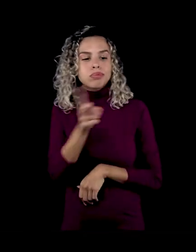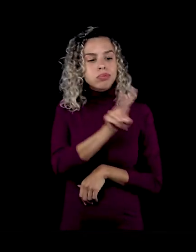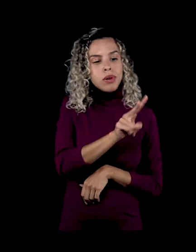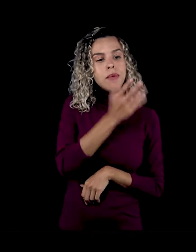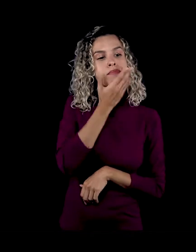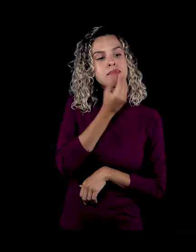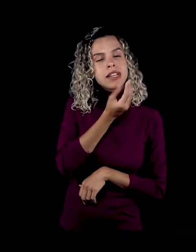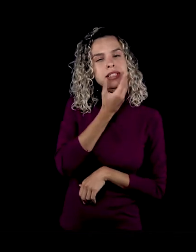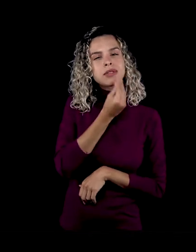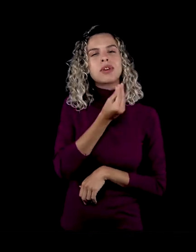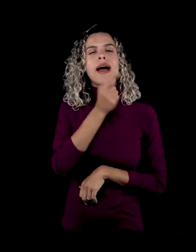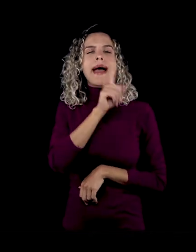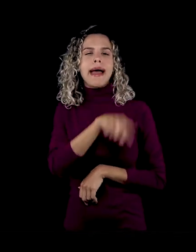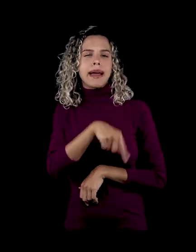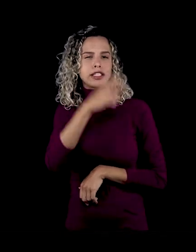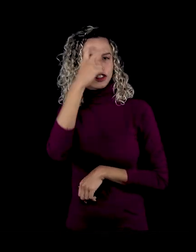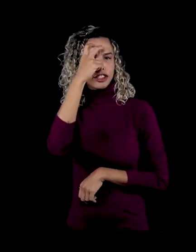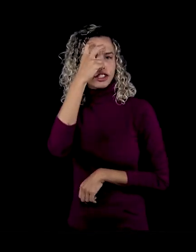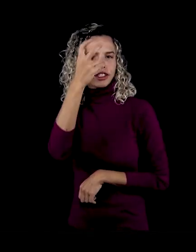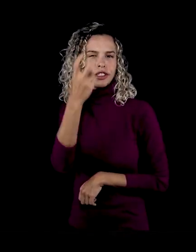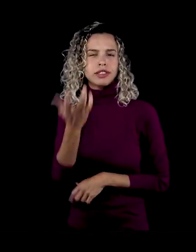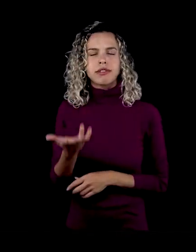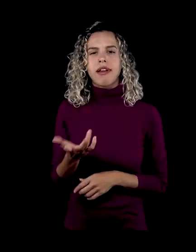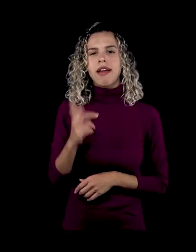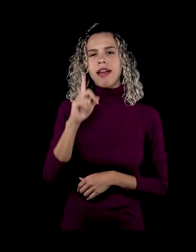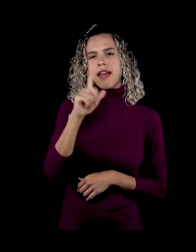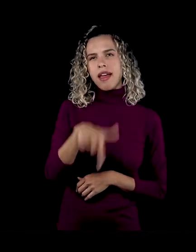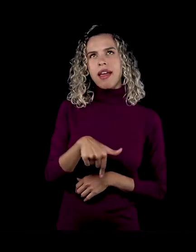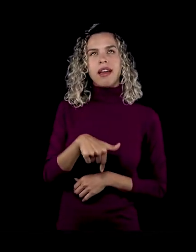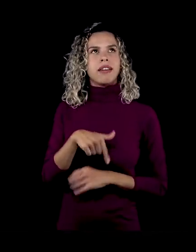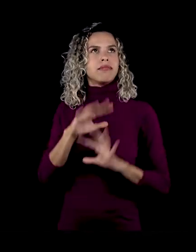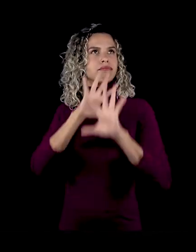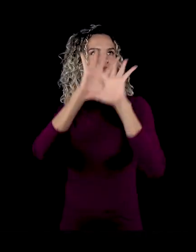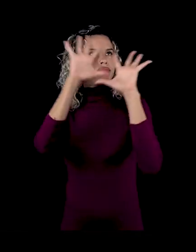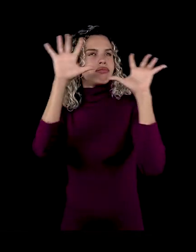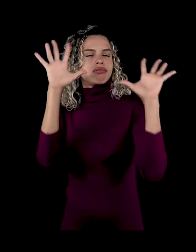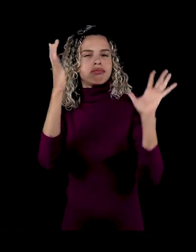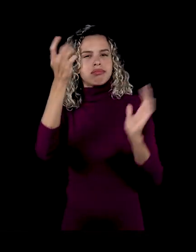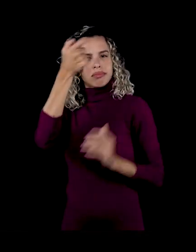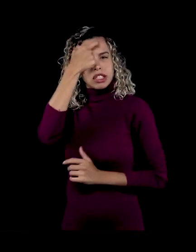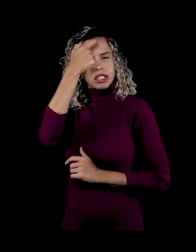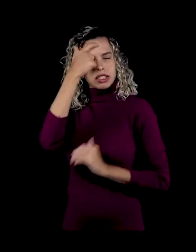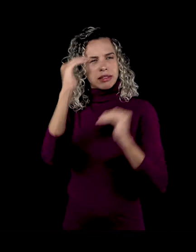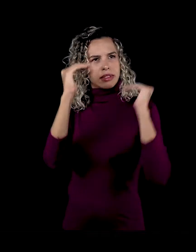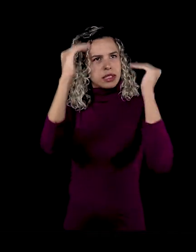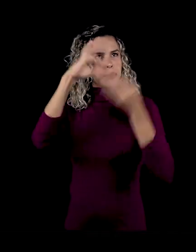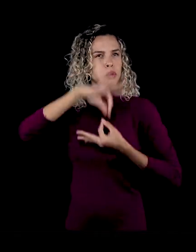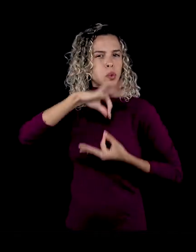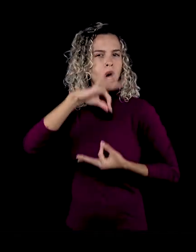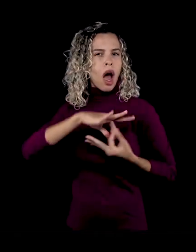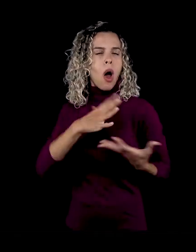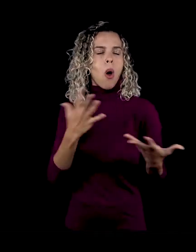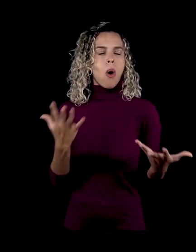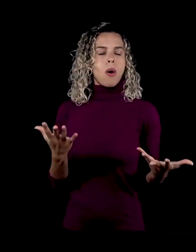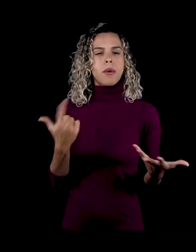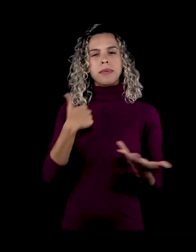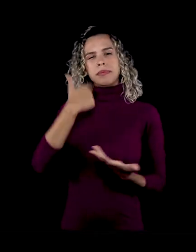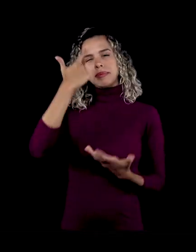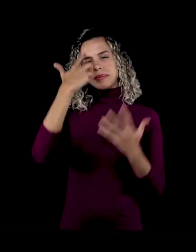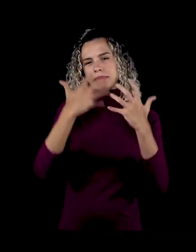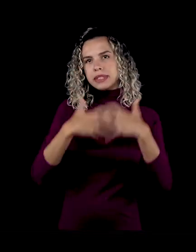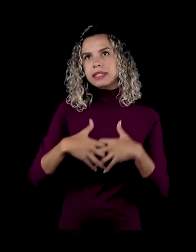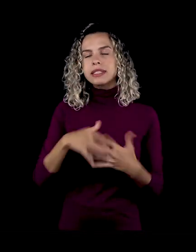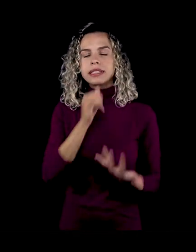como genialidade, como questões espirituais elevadas. A gente pensa,